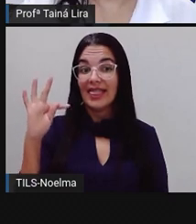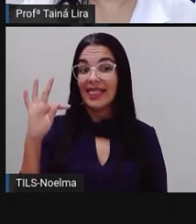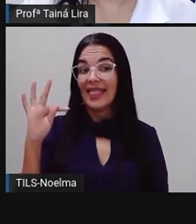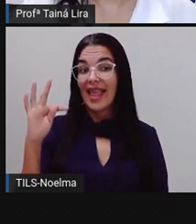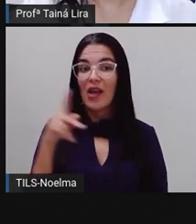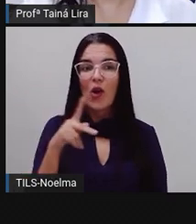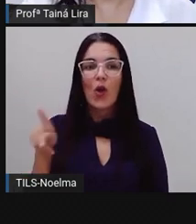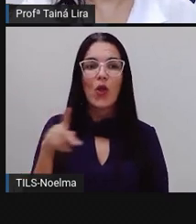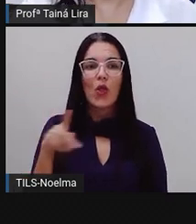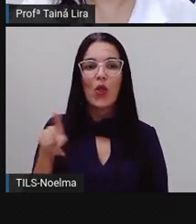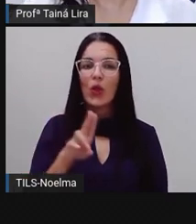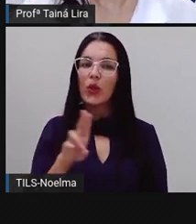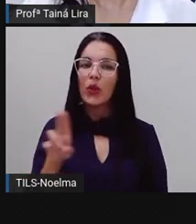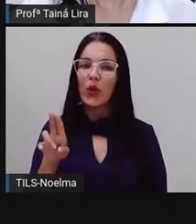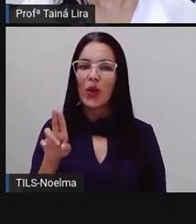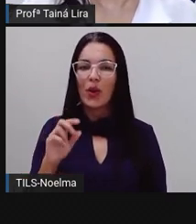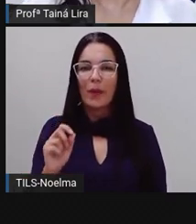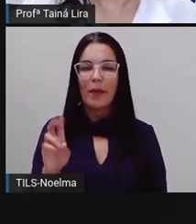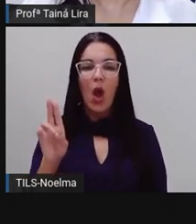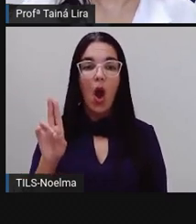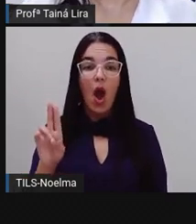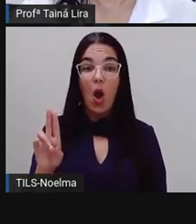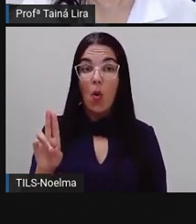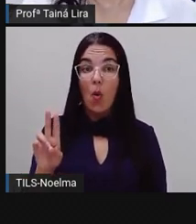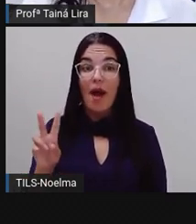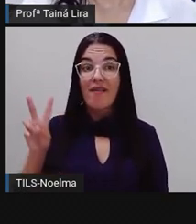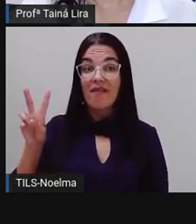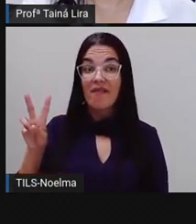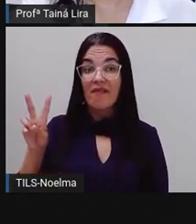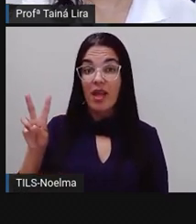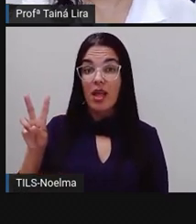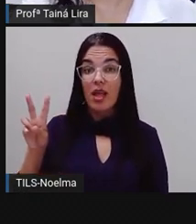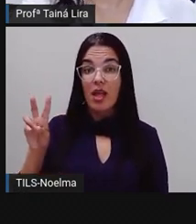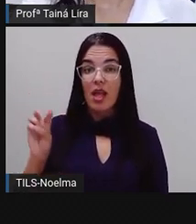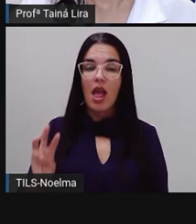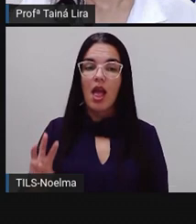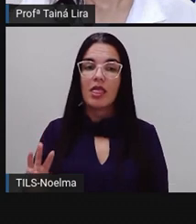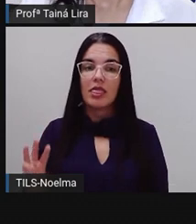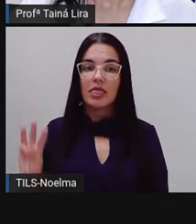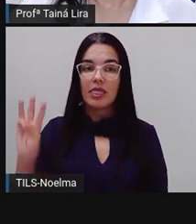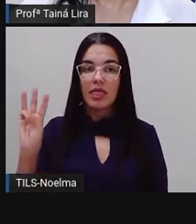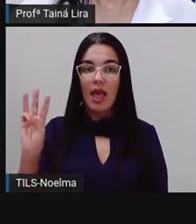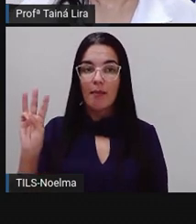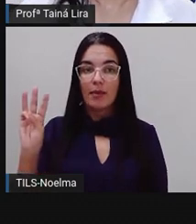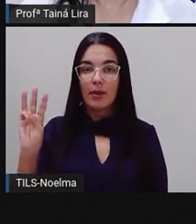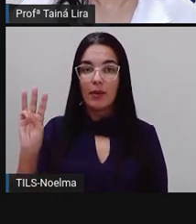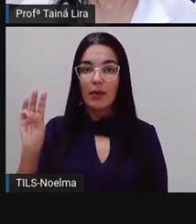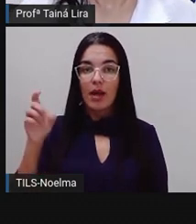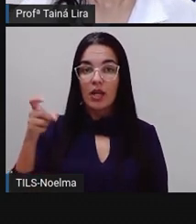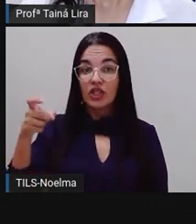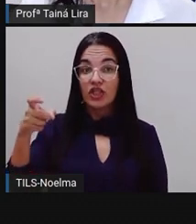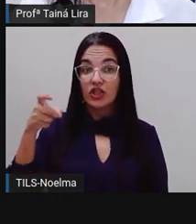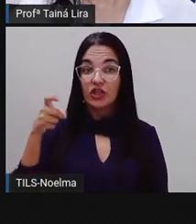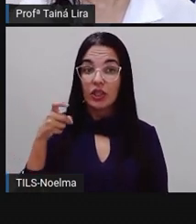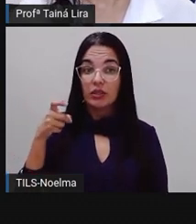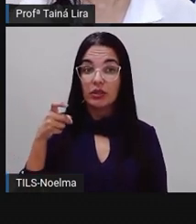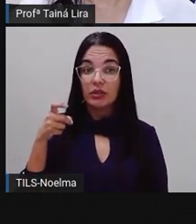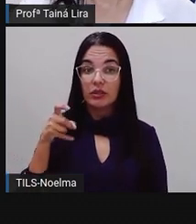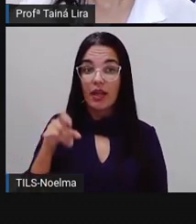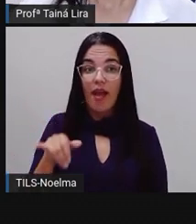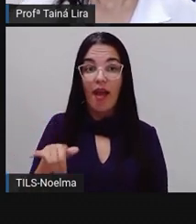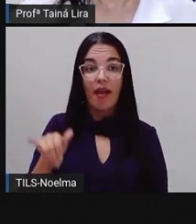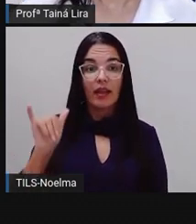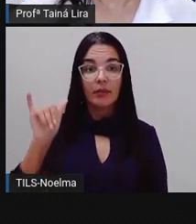o nome da Pró, T, U, V, W, X,